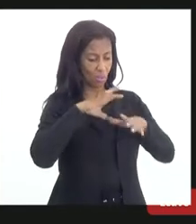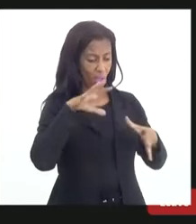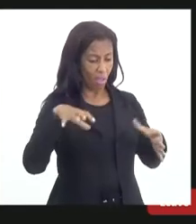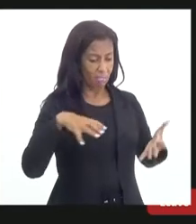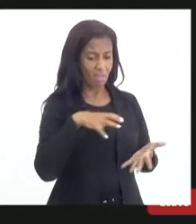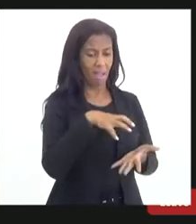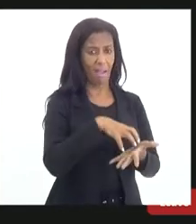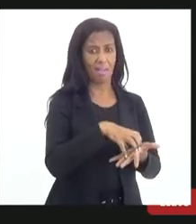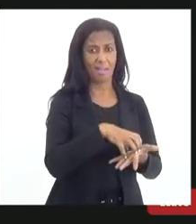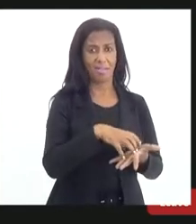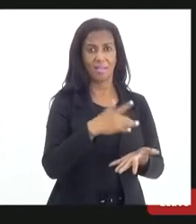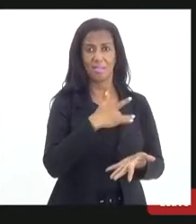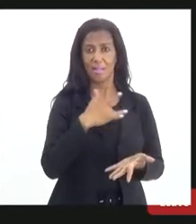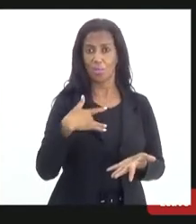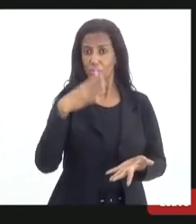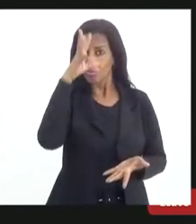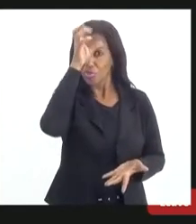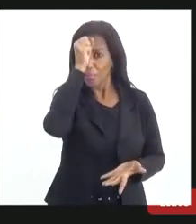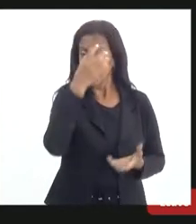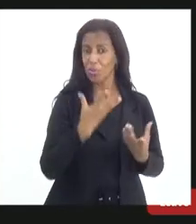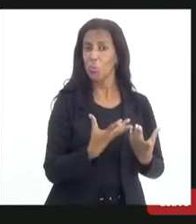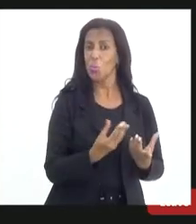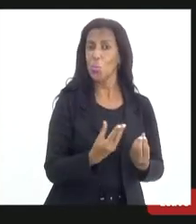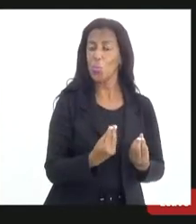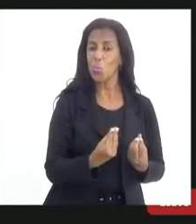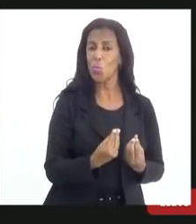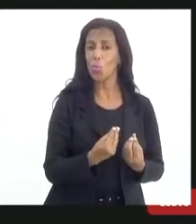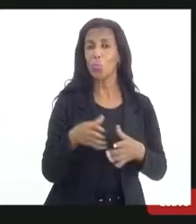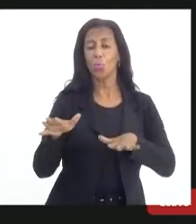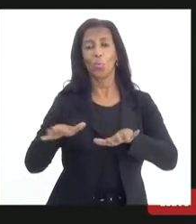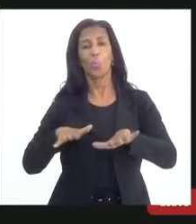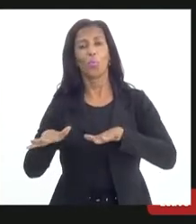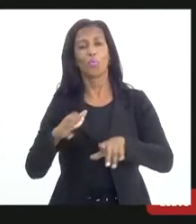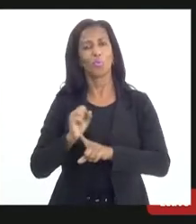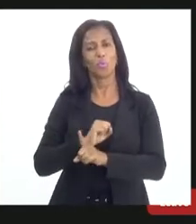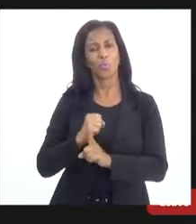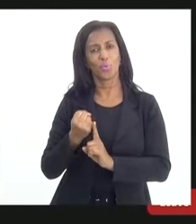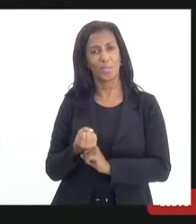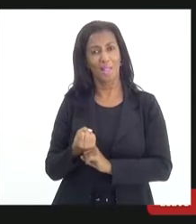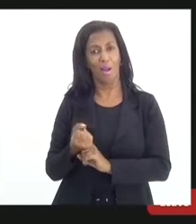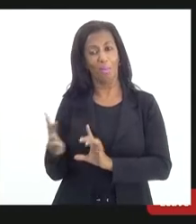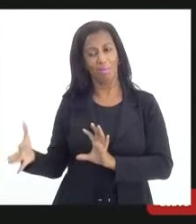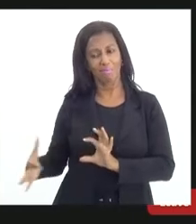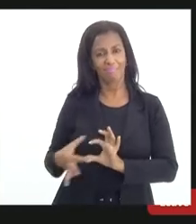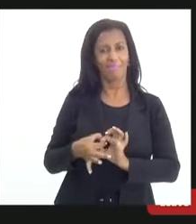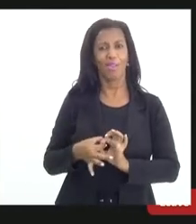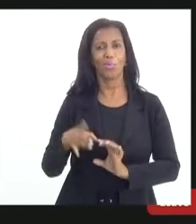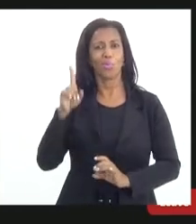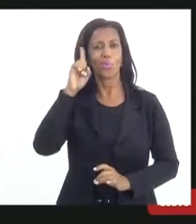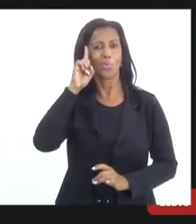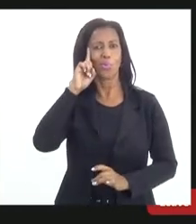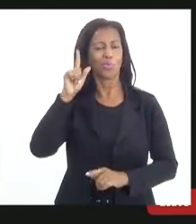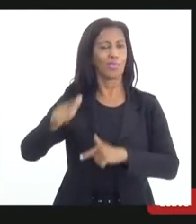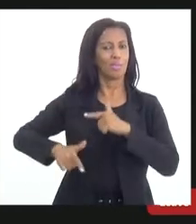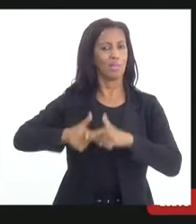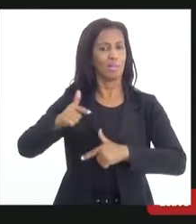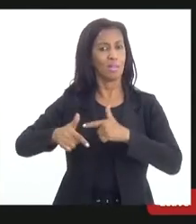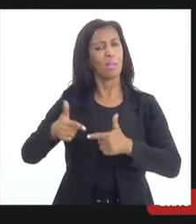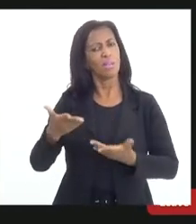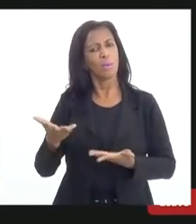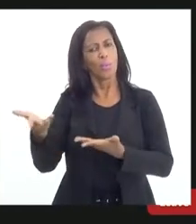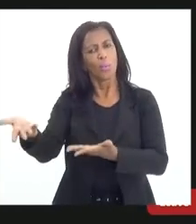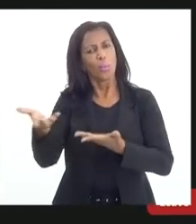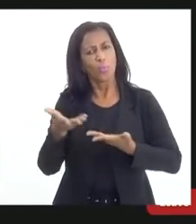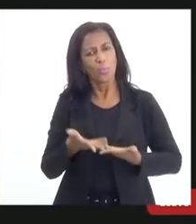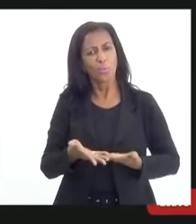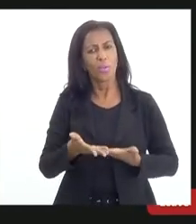a gente aprende muito com o movimento social, que está engajado no dia a dia nessa luta. Então, já faça um convite